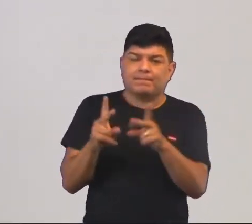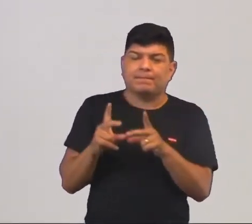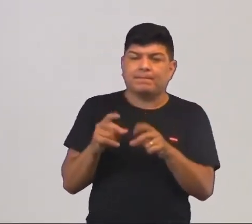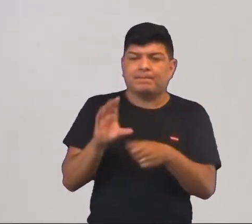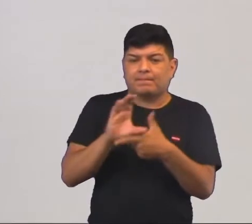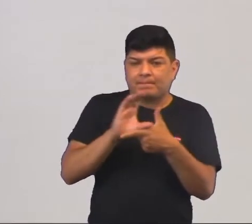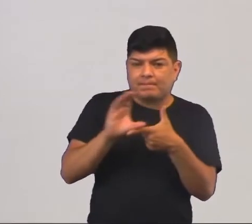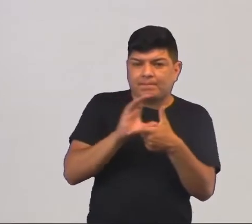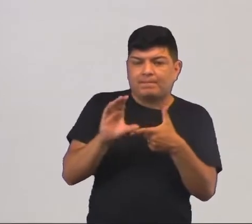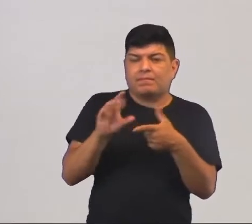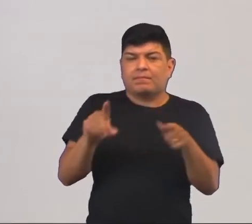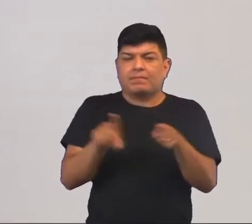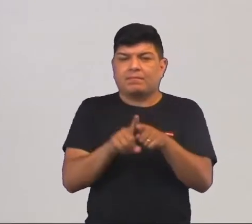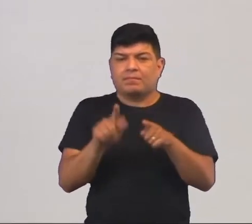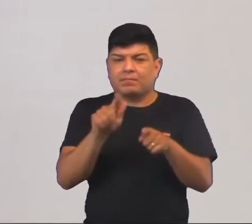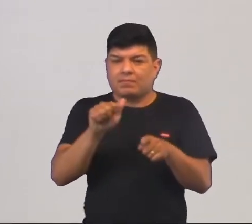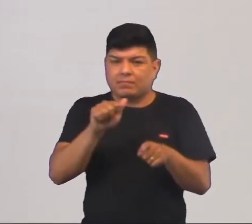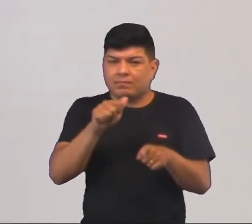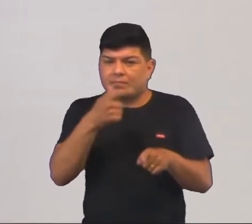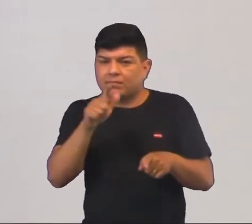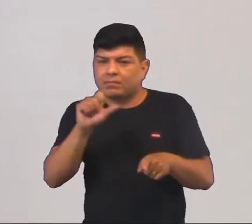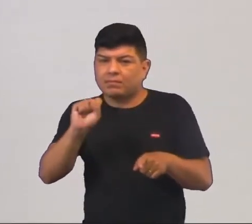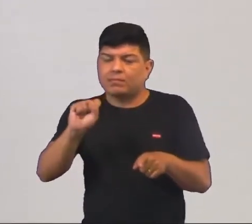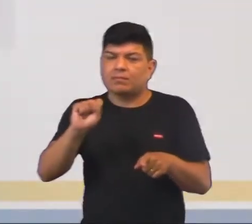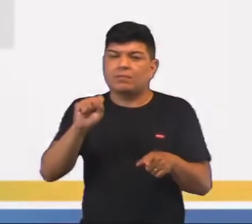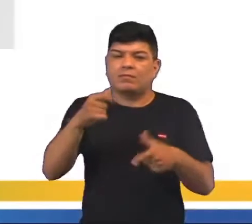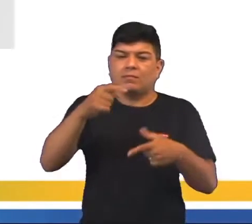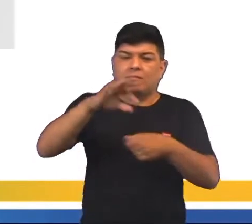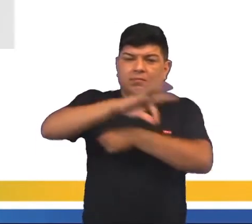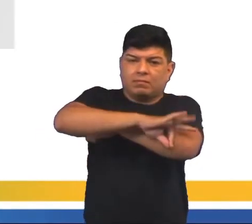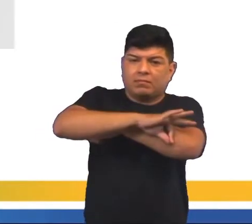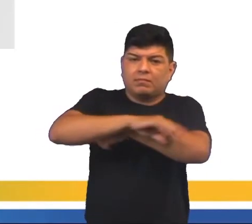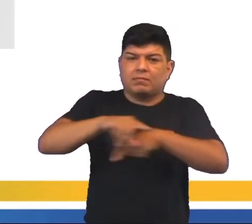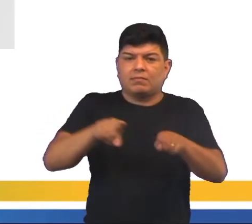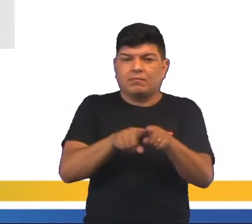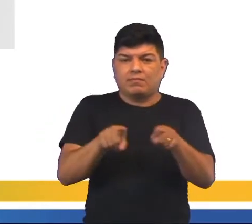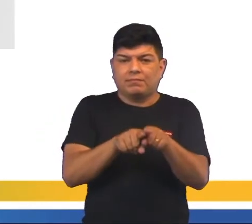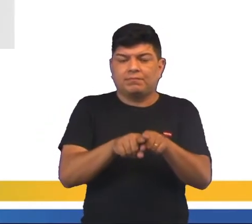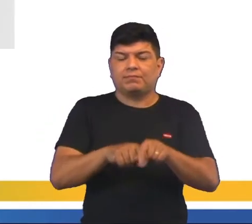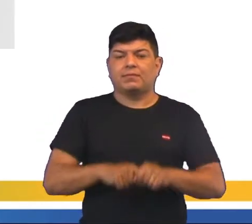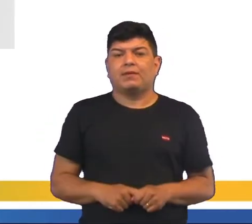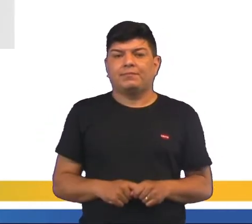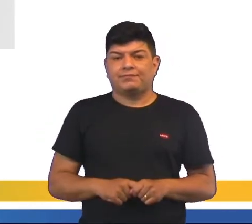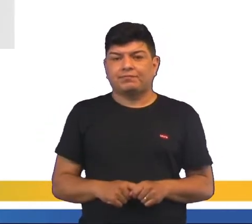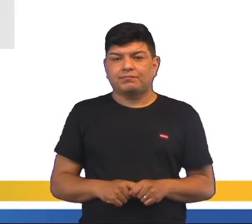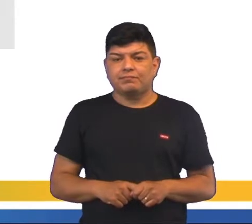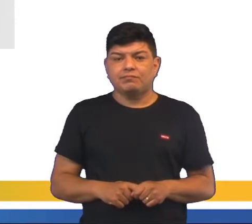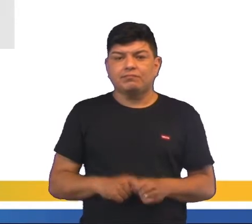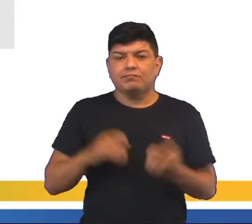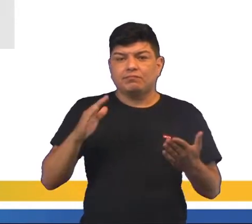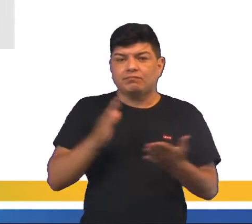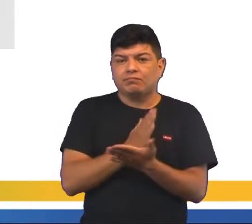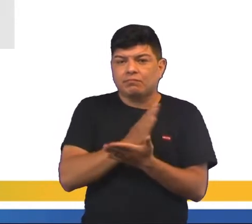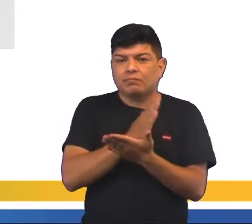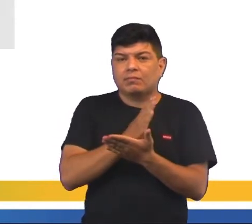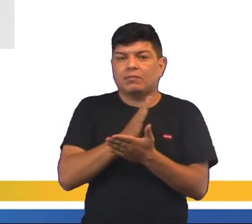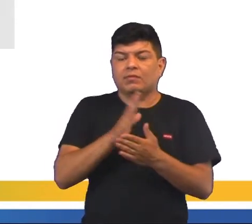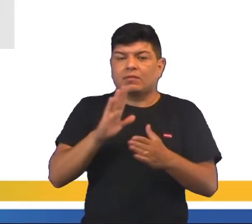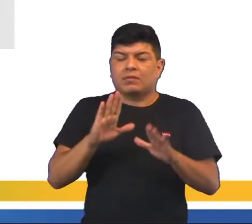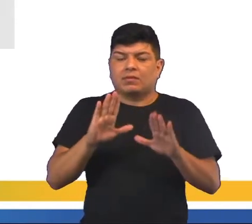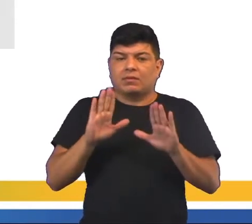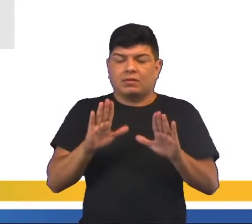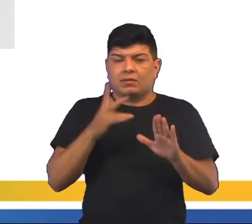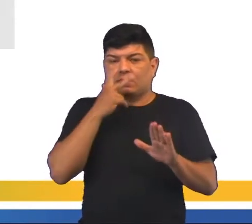carvão mineral, também de gás natural e petróleo. Então, determinadas áreas podem apresentar